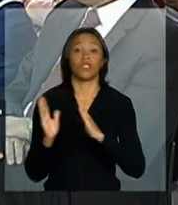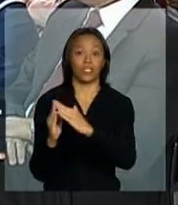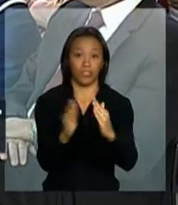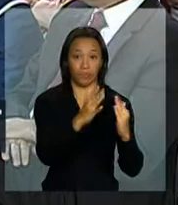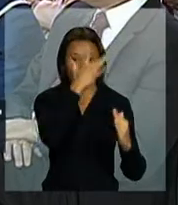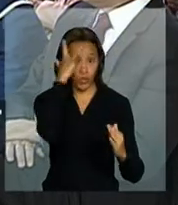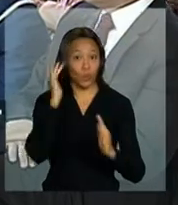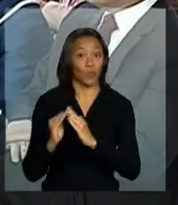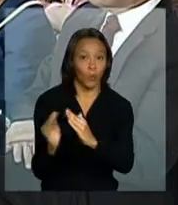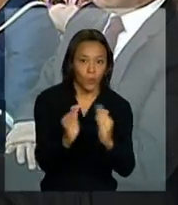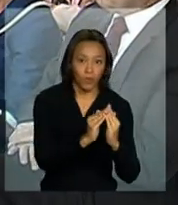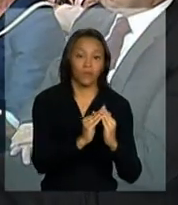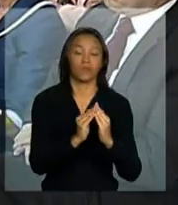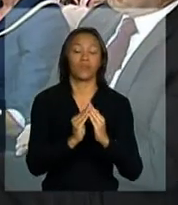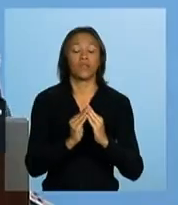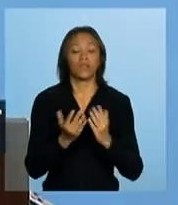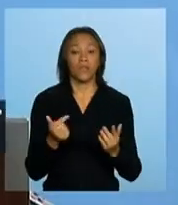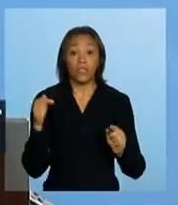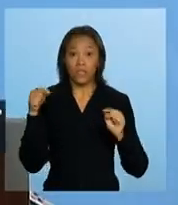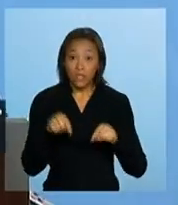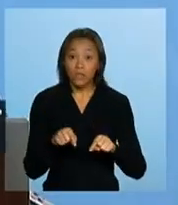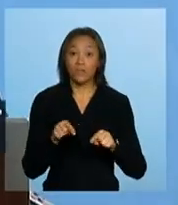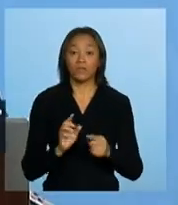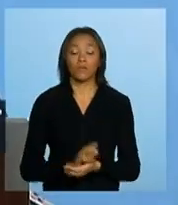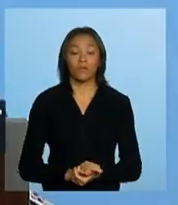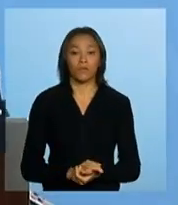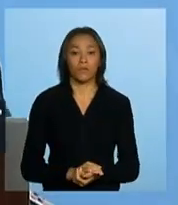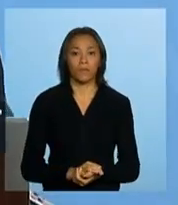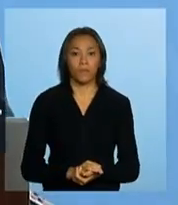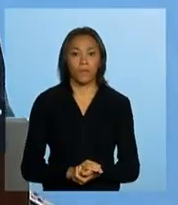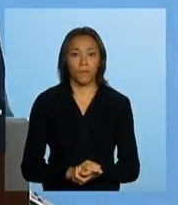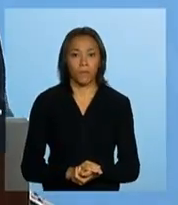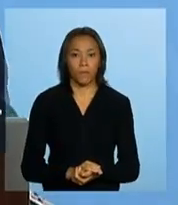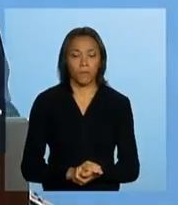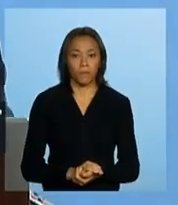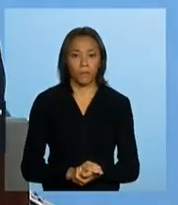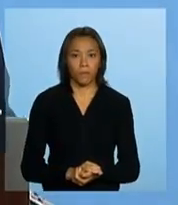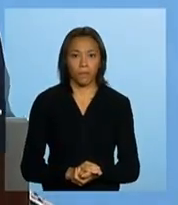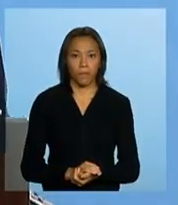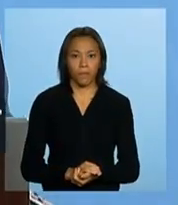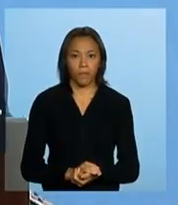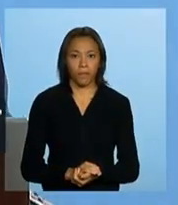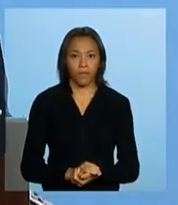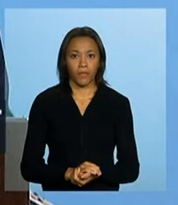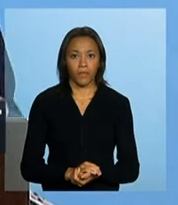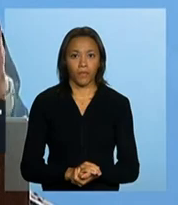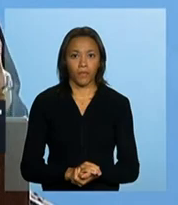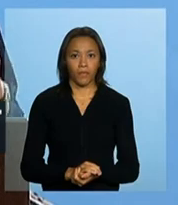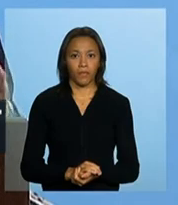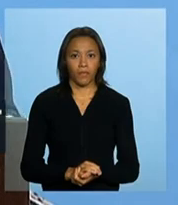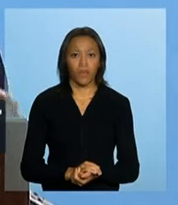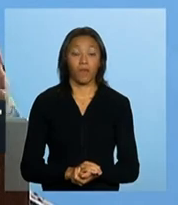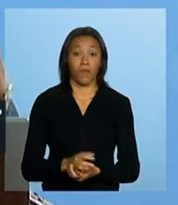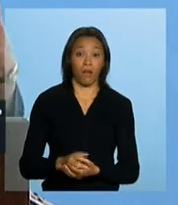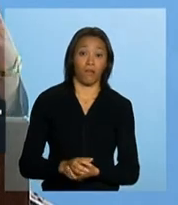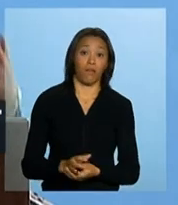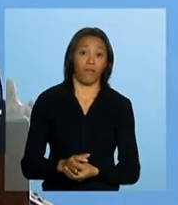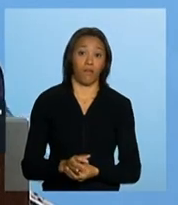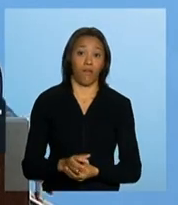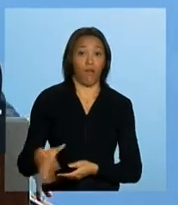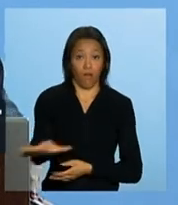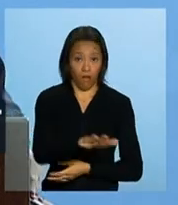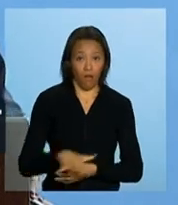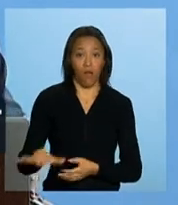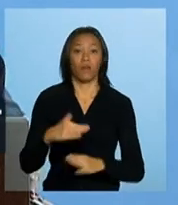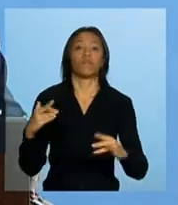Isso tanto para a zona